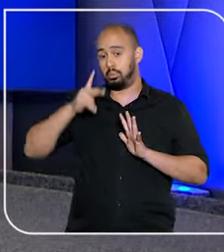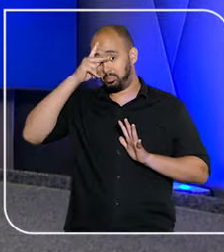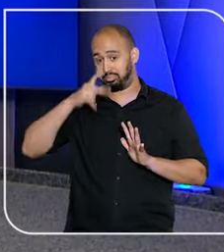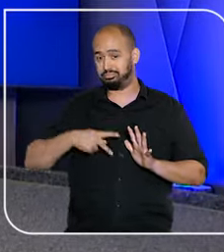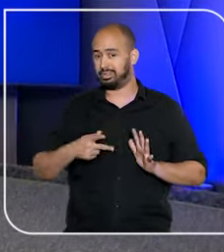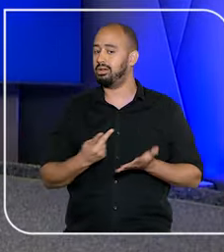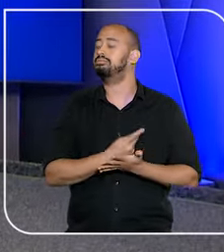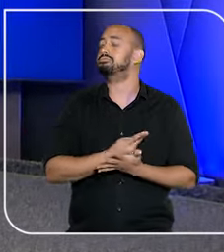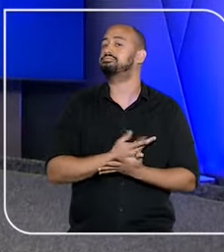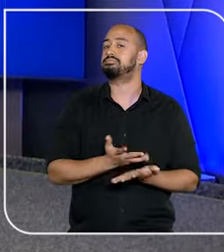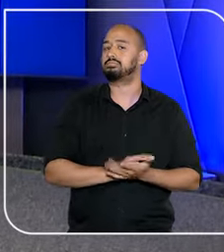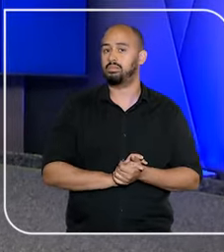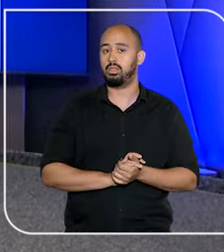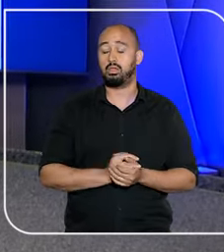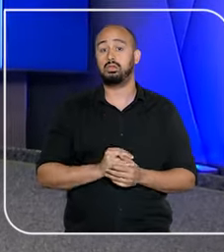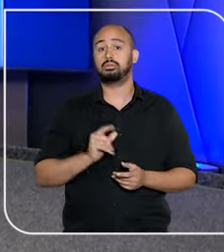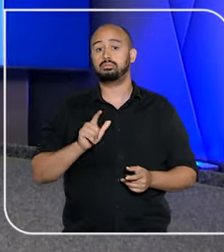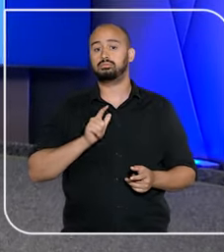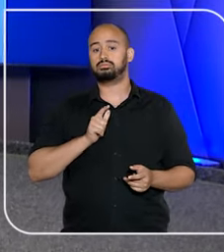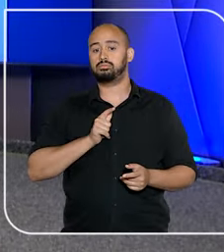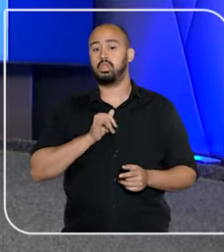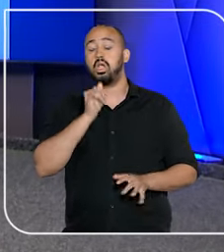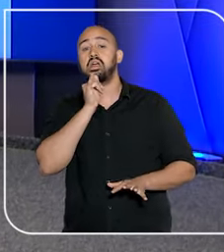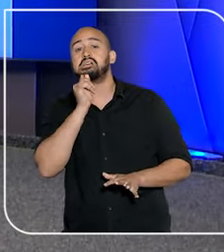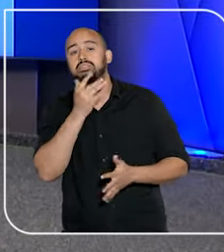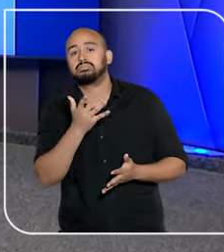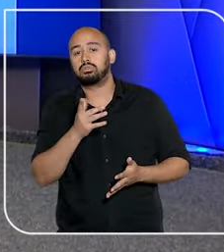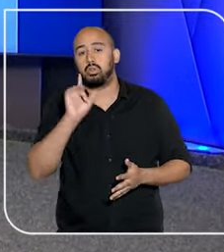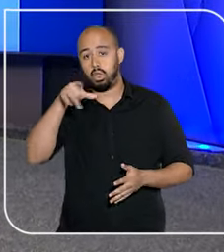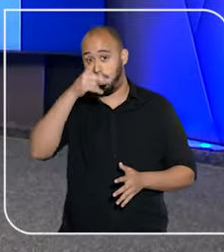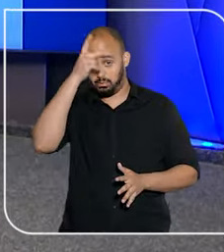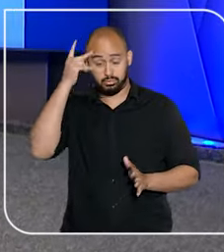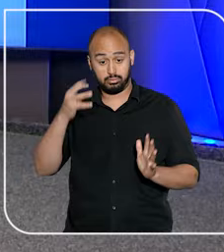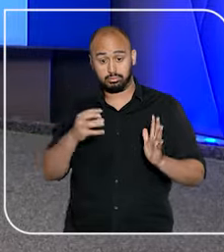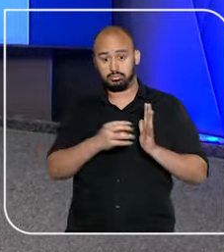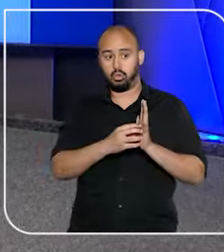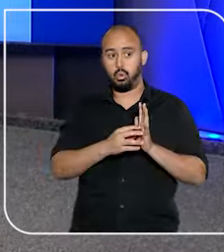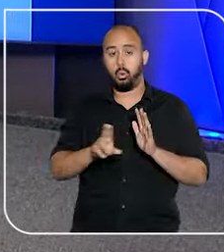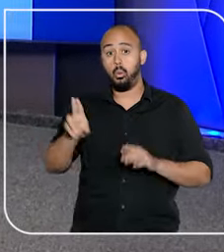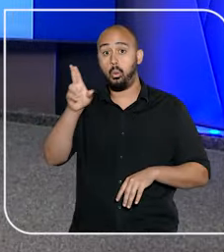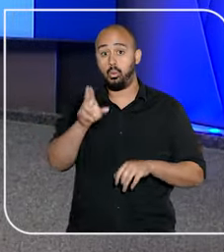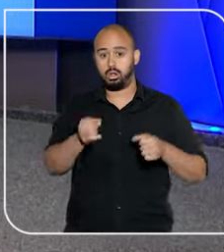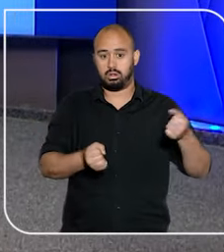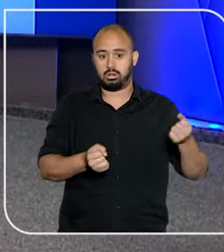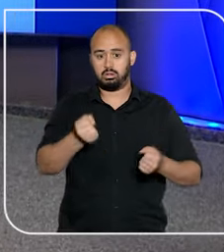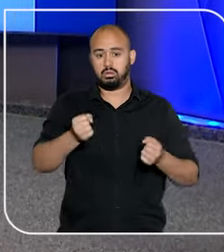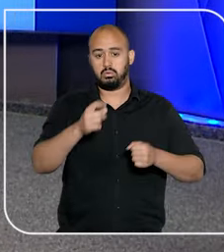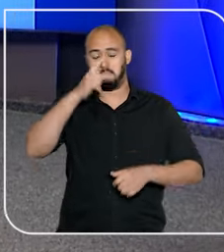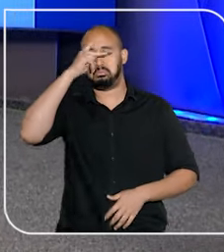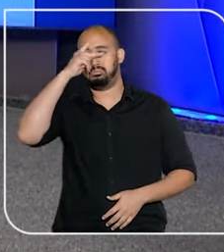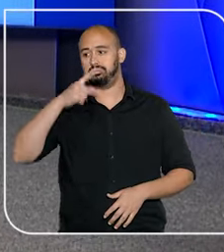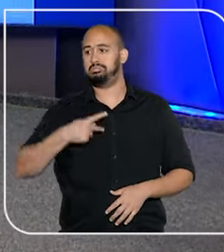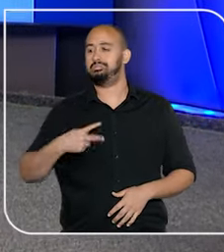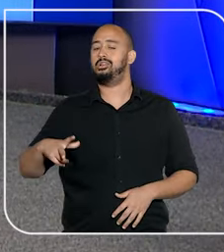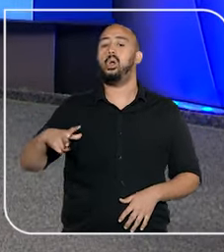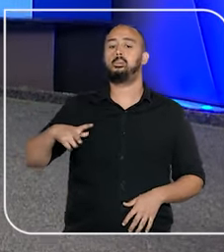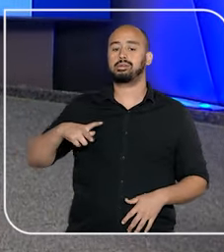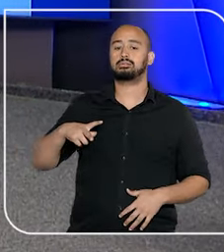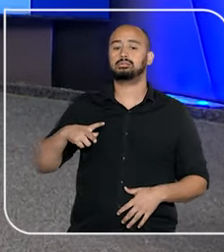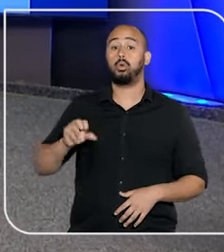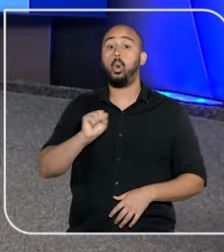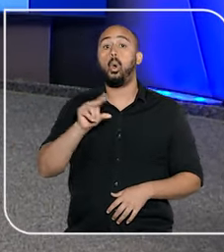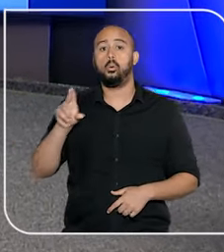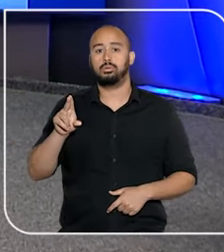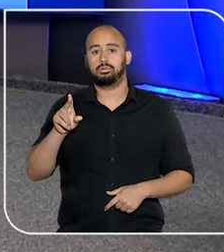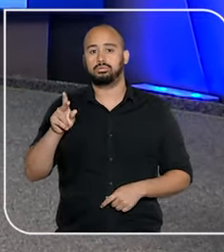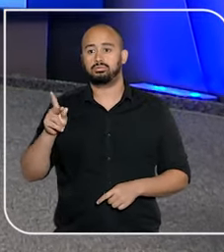ilícito pessoal. Isso ocorre, por exemplo, com um funcionário que utiliza um veículo do órgão público para uso